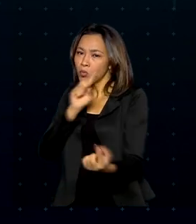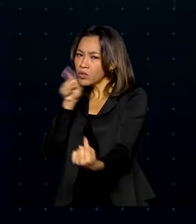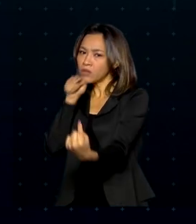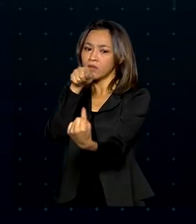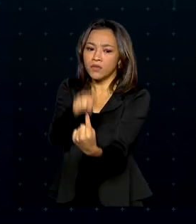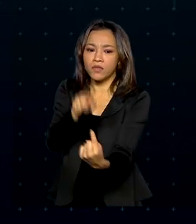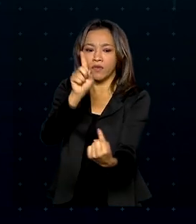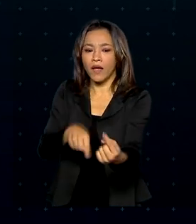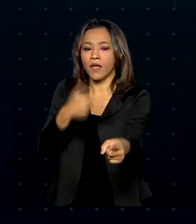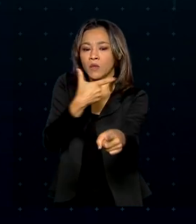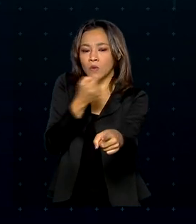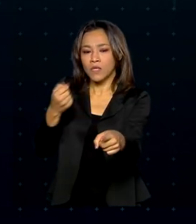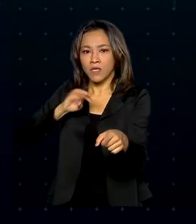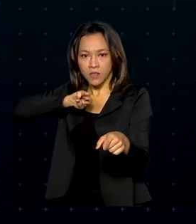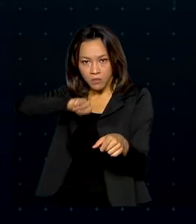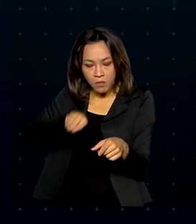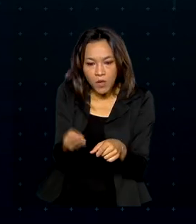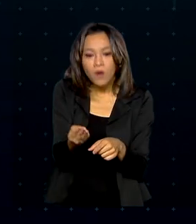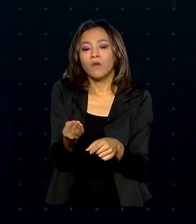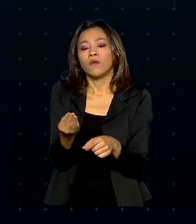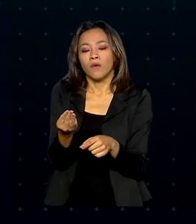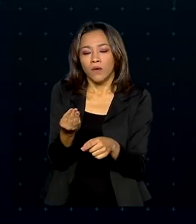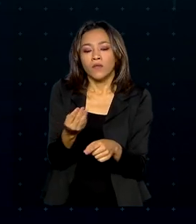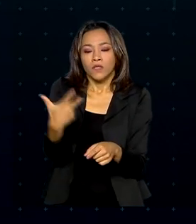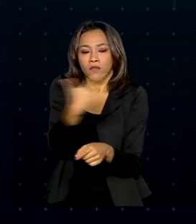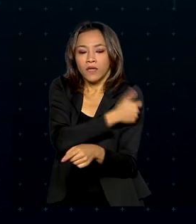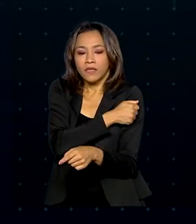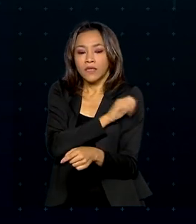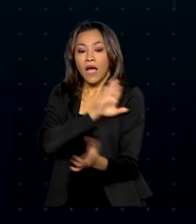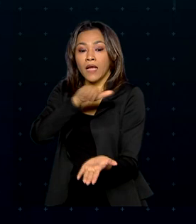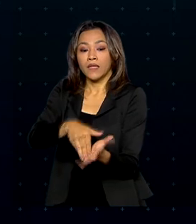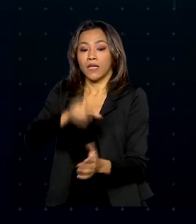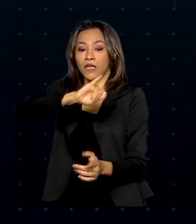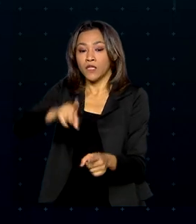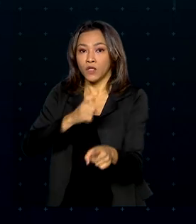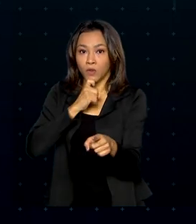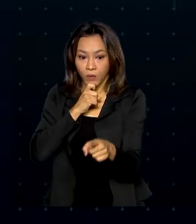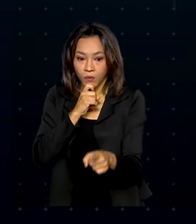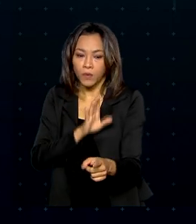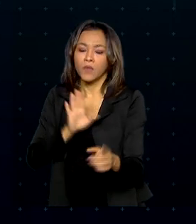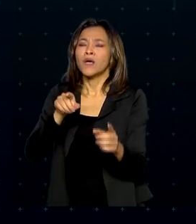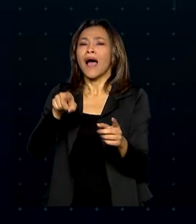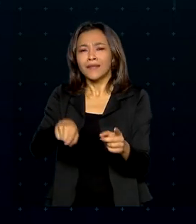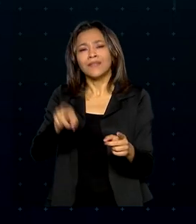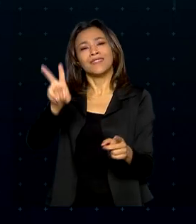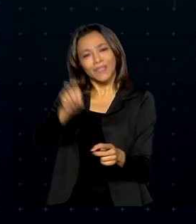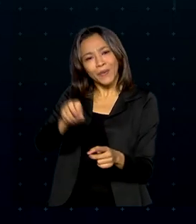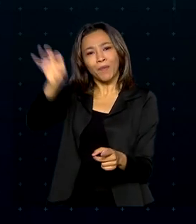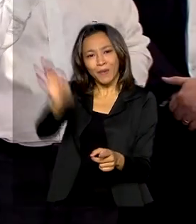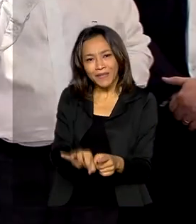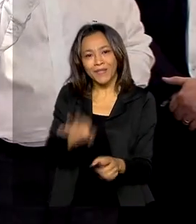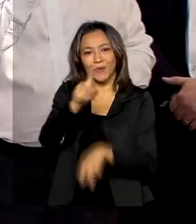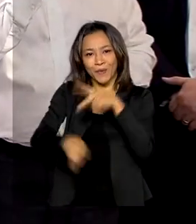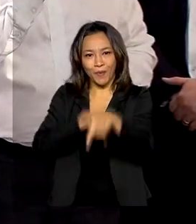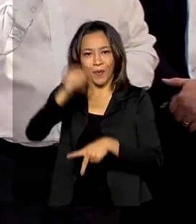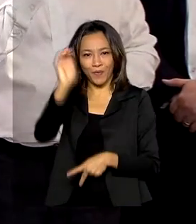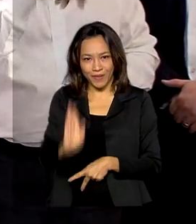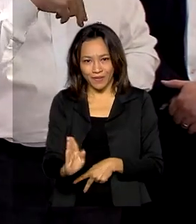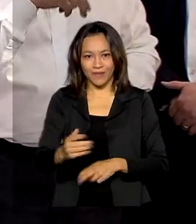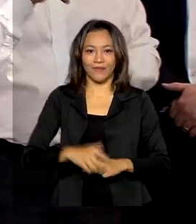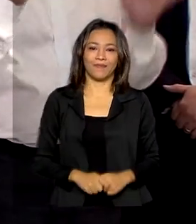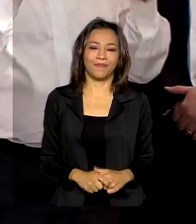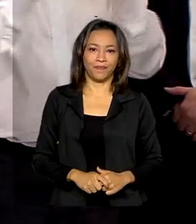200 milhões de doses até julho deste ano, vacinando assim 50% da população do país. São essas